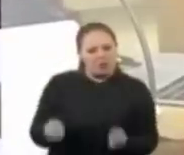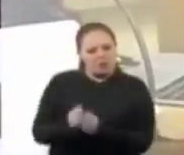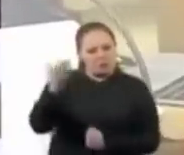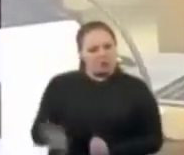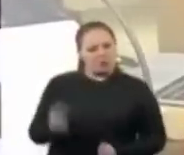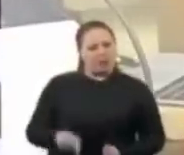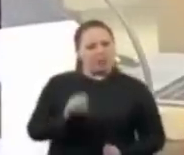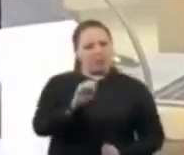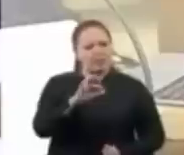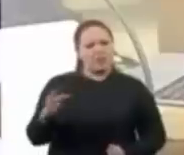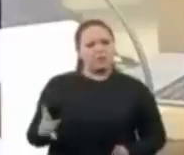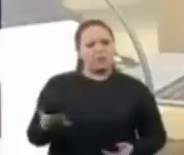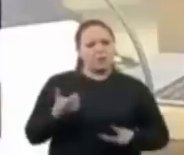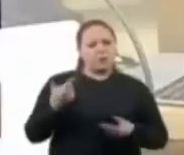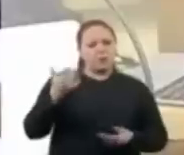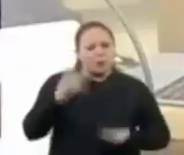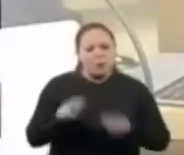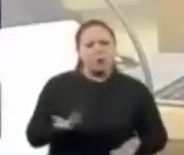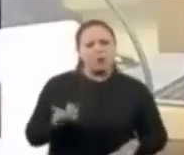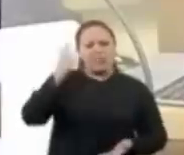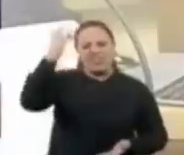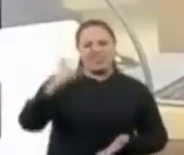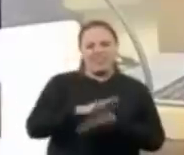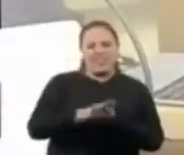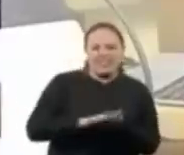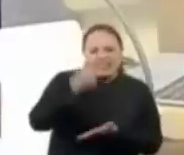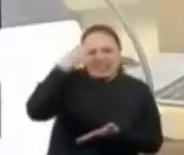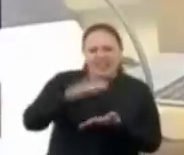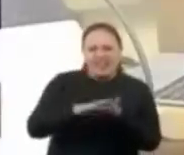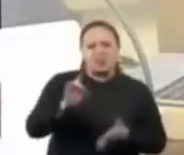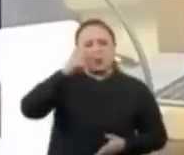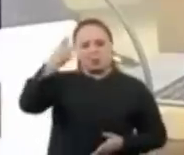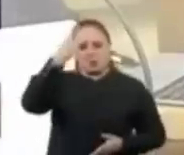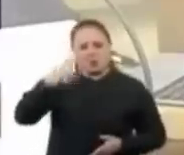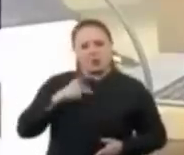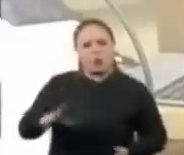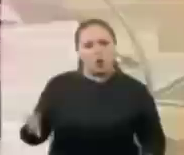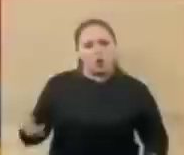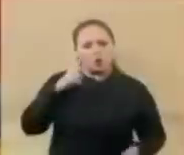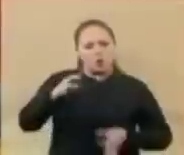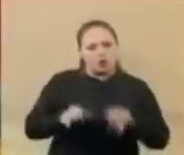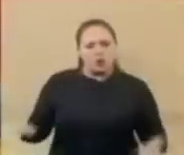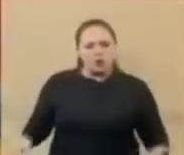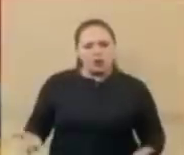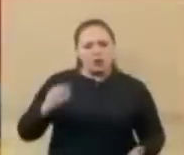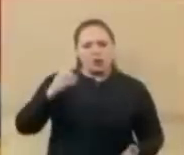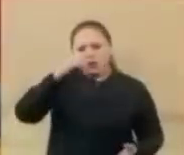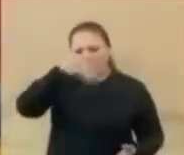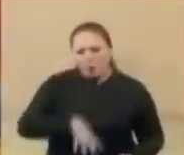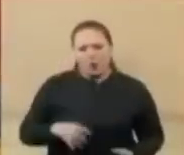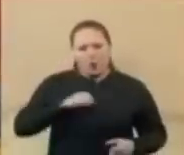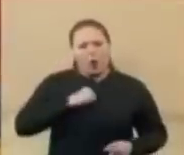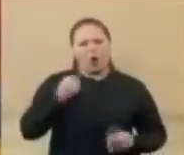Exª aqui. Não tem ideia. Não tem patriotismo. Está sempre atrás de algum interesse que não é o da justiça. Srs. Ministros, eu vou coisa horrorosa.